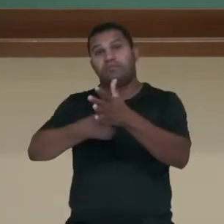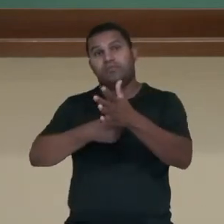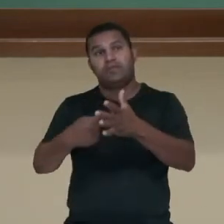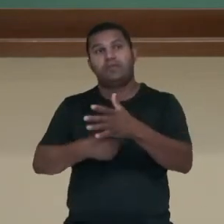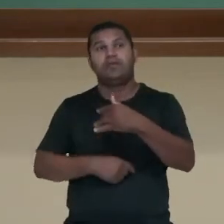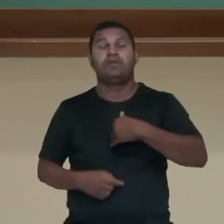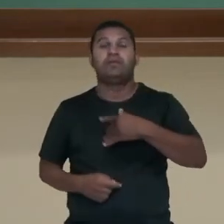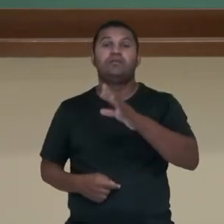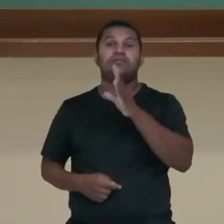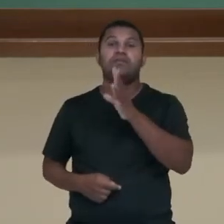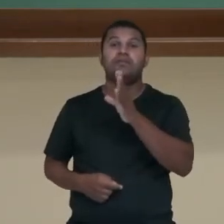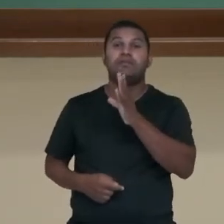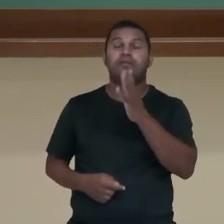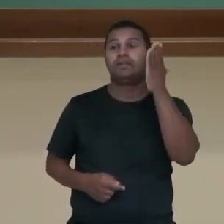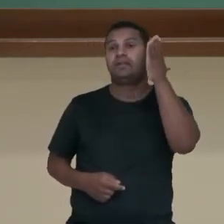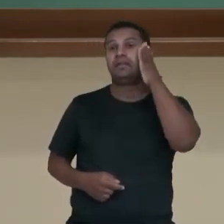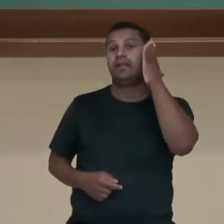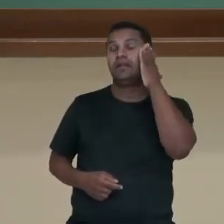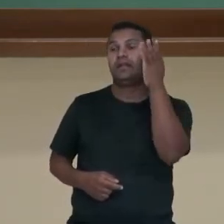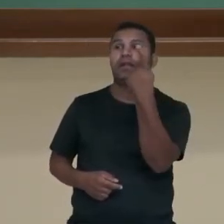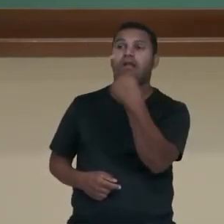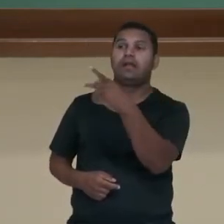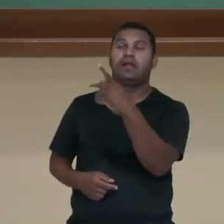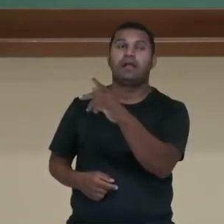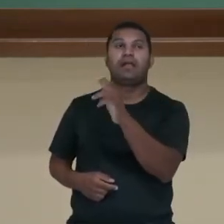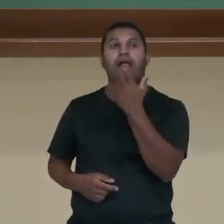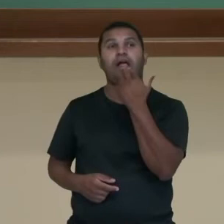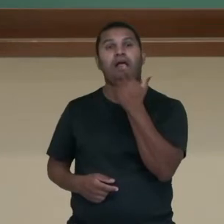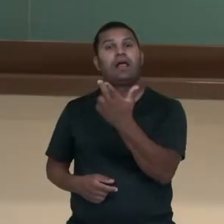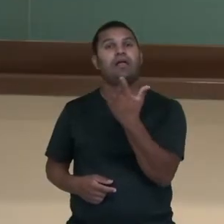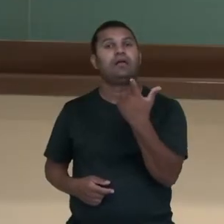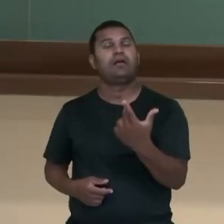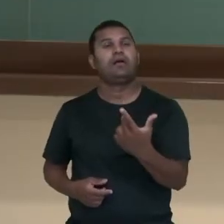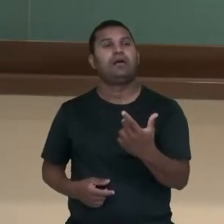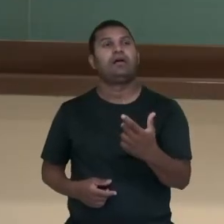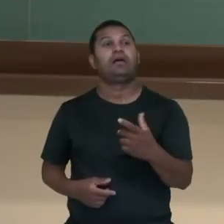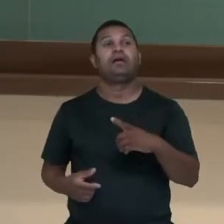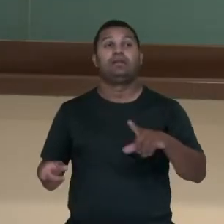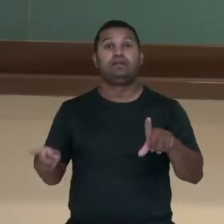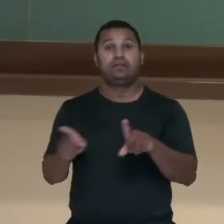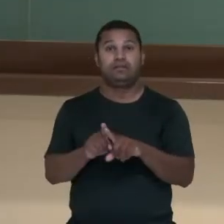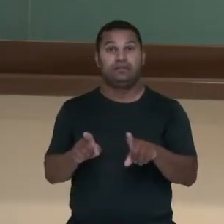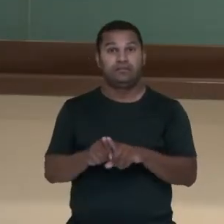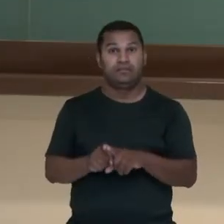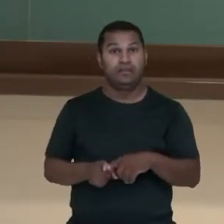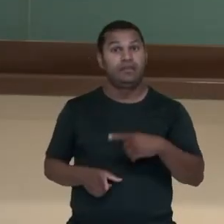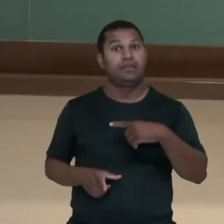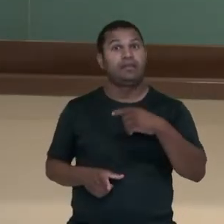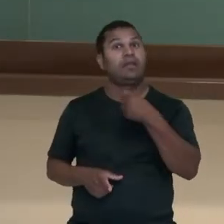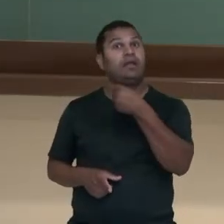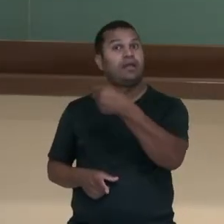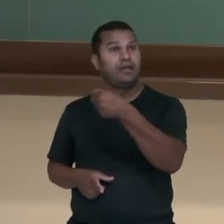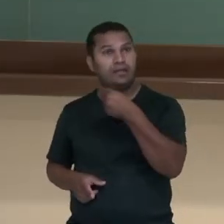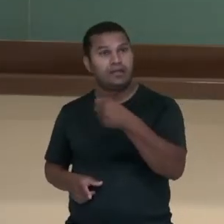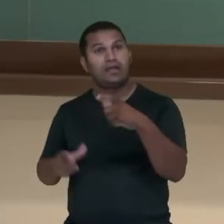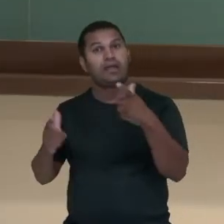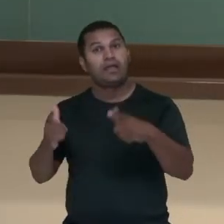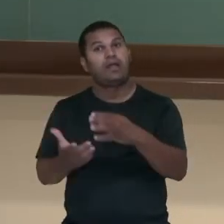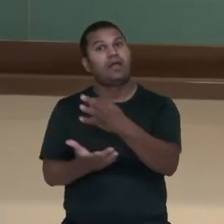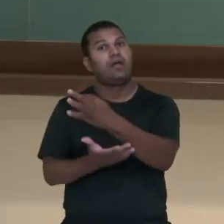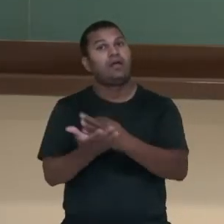linguagem para o seu público leitor. A entrevista, vamos lembrar, é também um texto